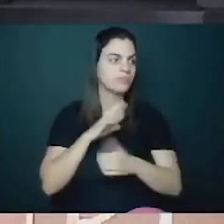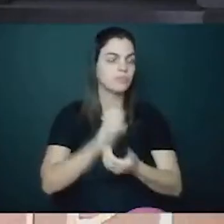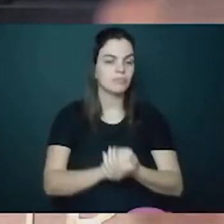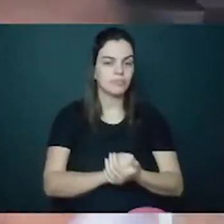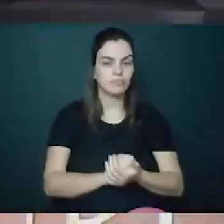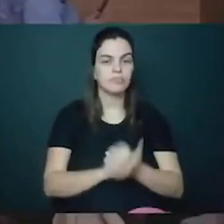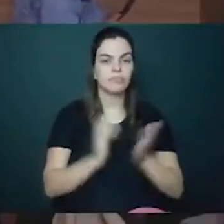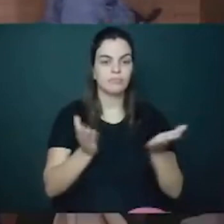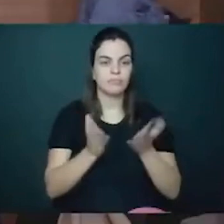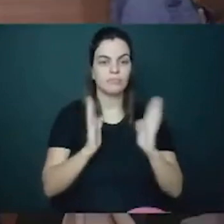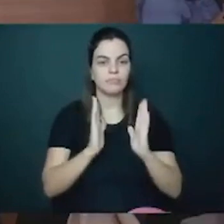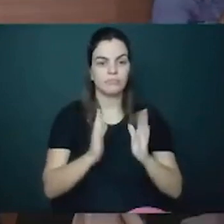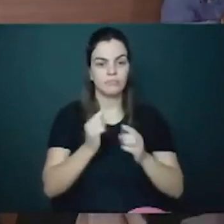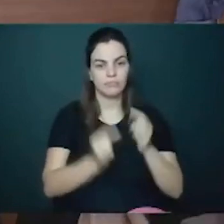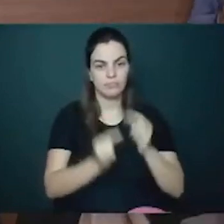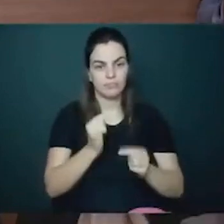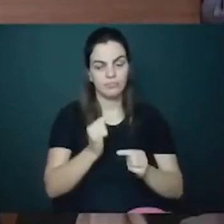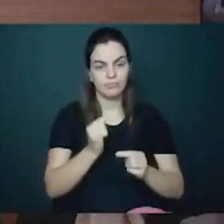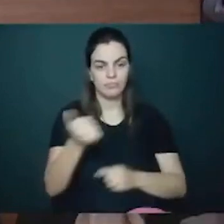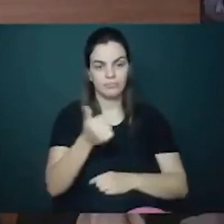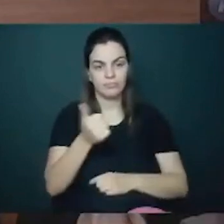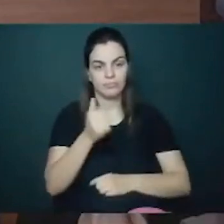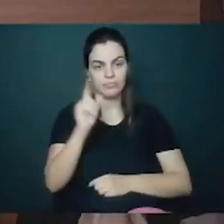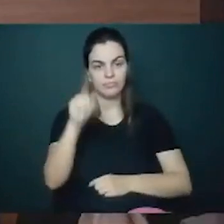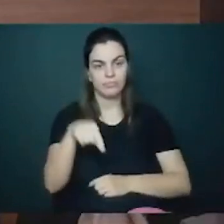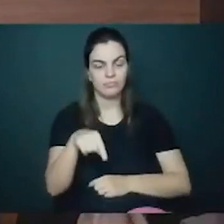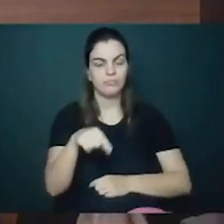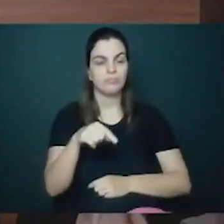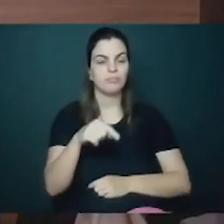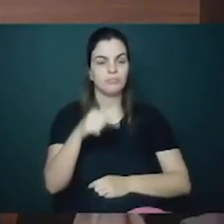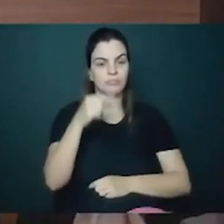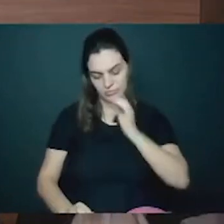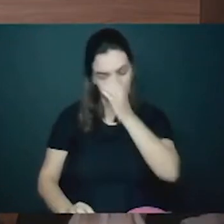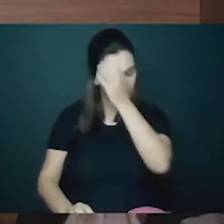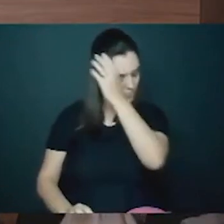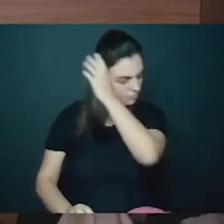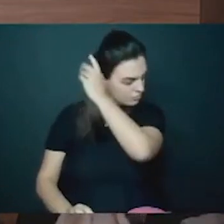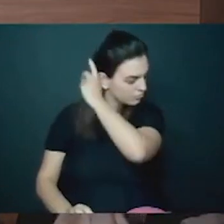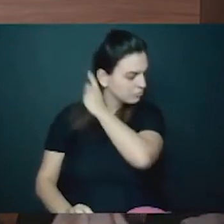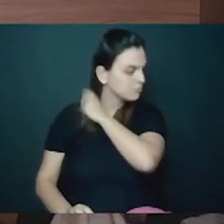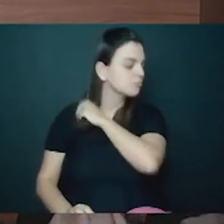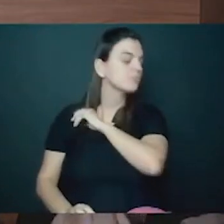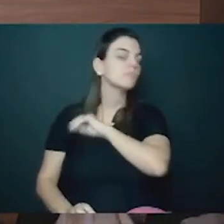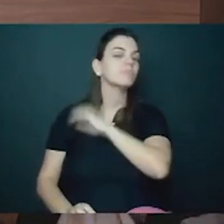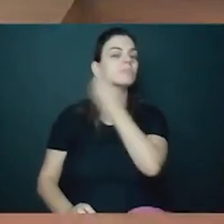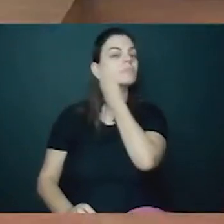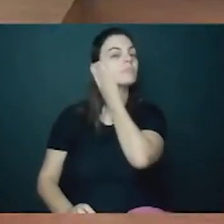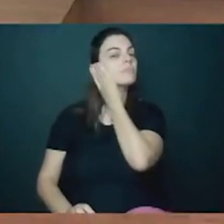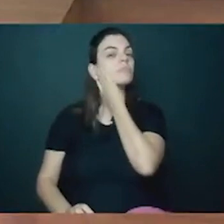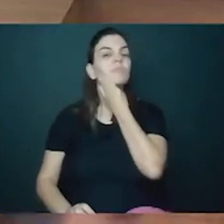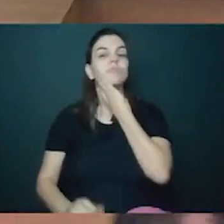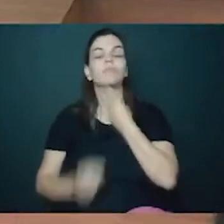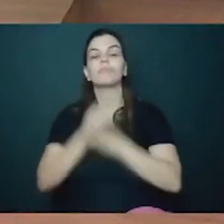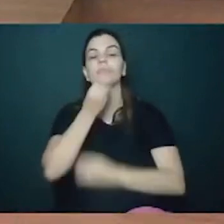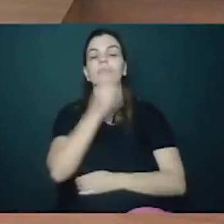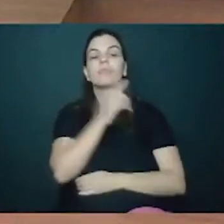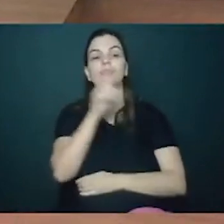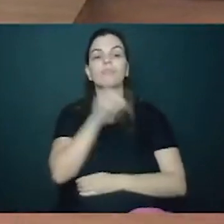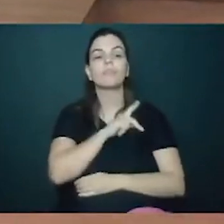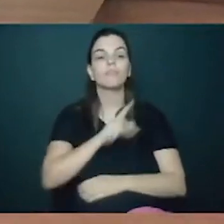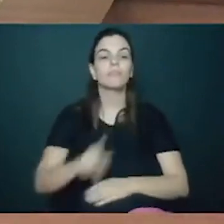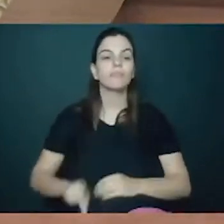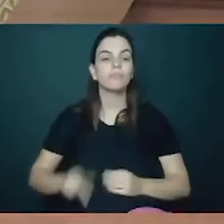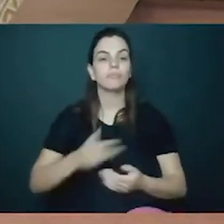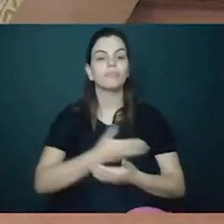Primeiro vereador, por uso da palavra, cinco minutos, Leone das Dias, do Solidariedade. Bom dia, senhor presidente, senhoras e senhores